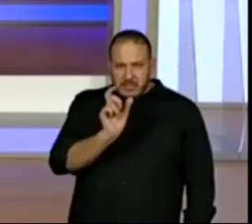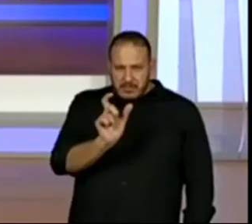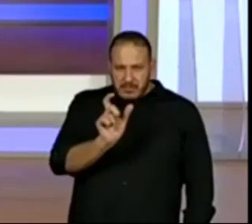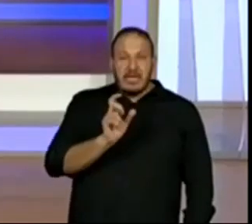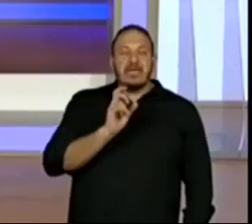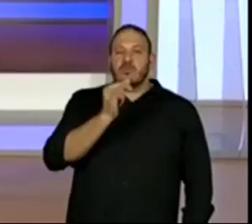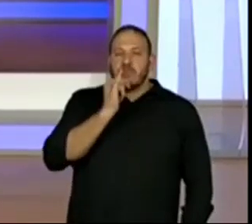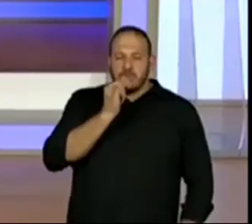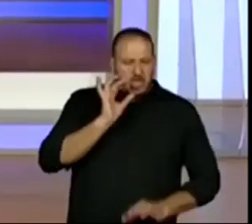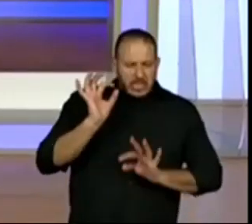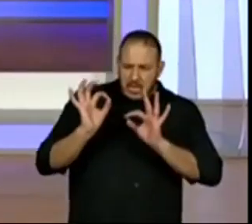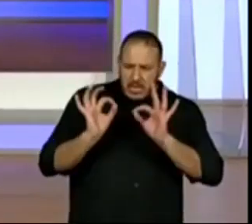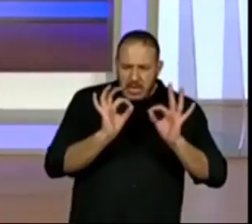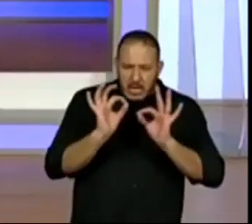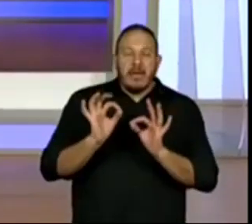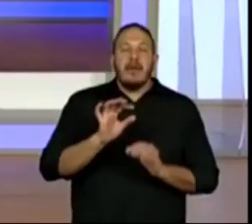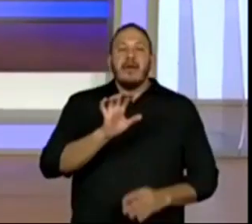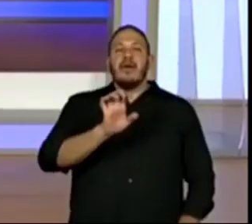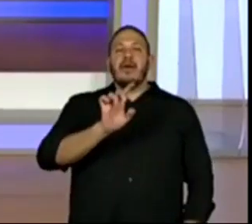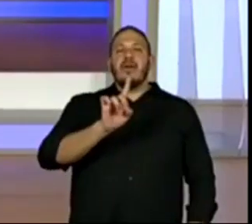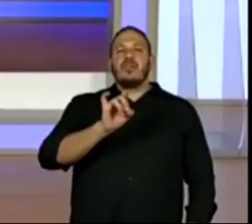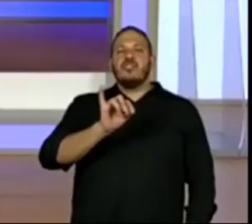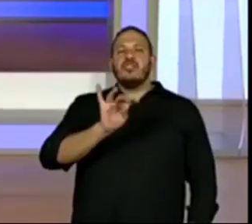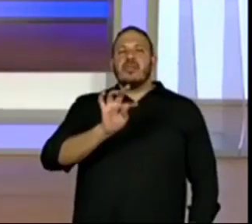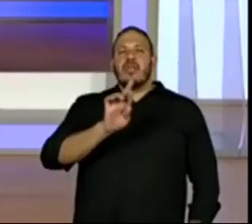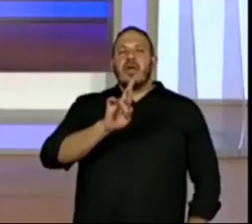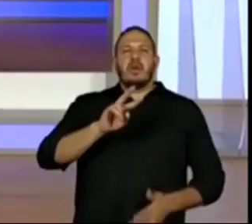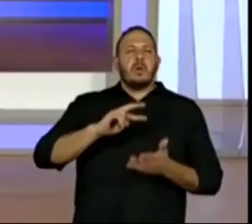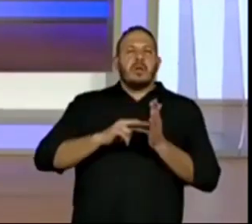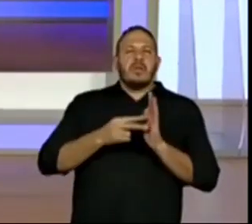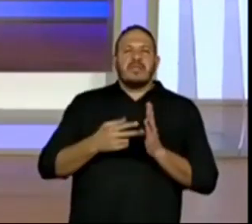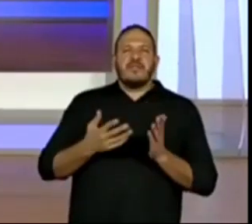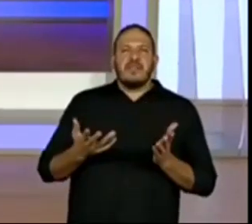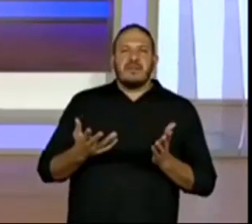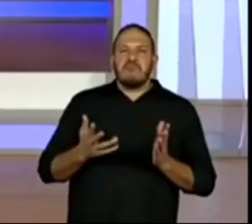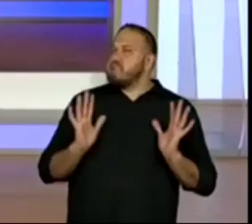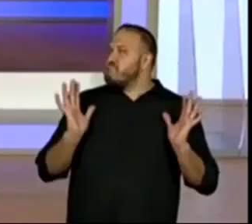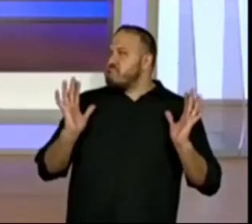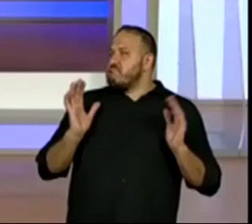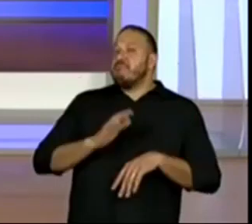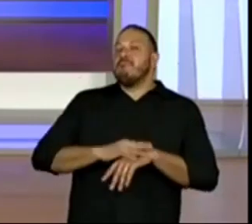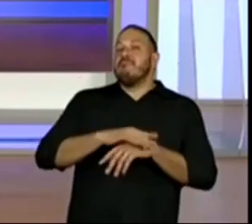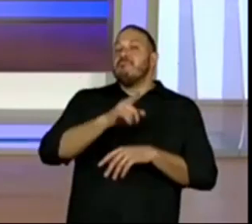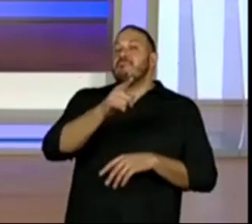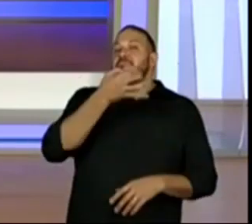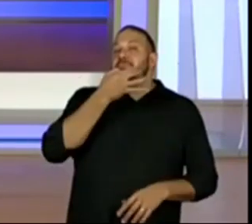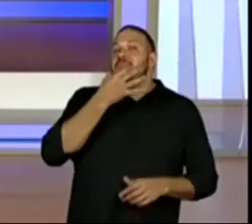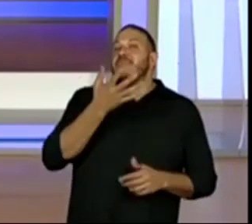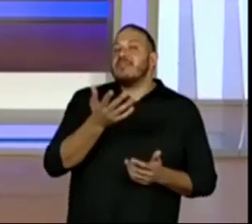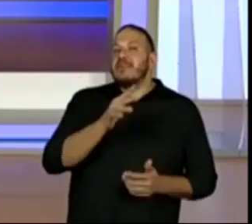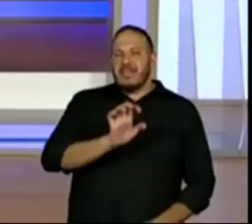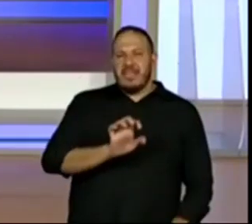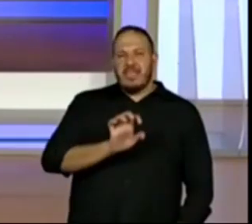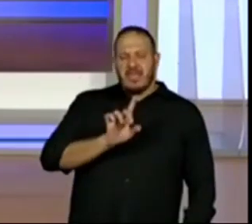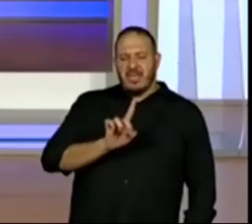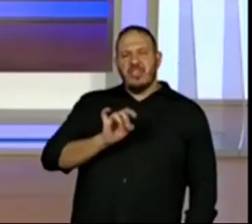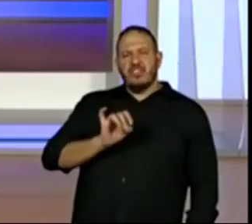todas as marcações. O que é editar um texto? Lá, quero ver no chat de vocês. Editar um texto.